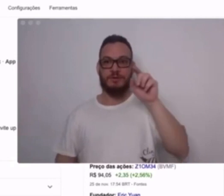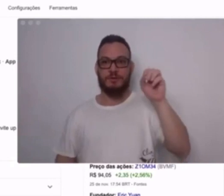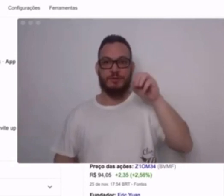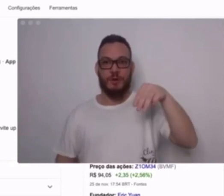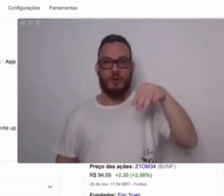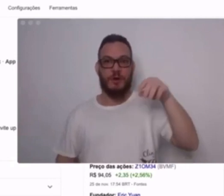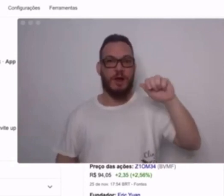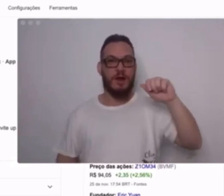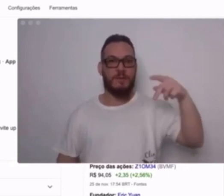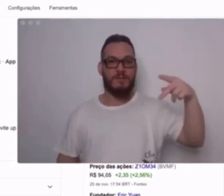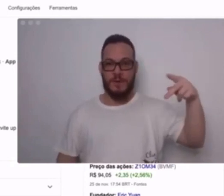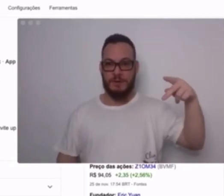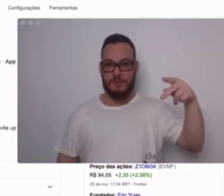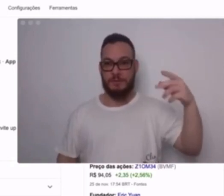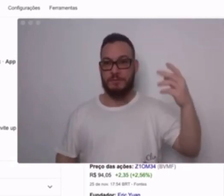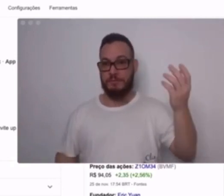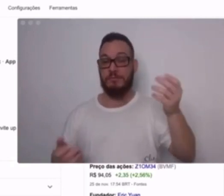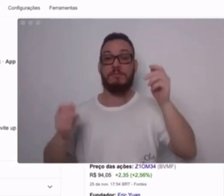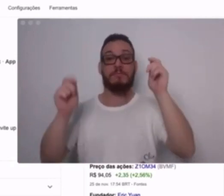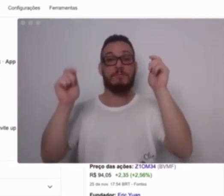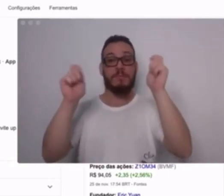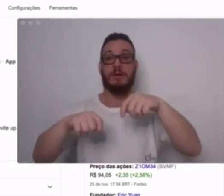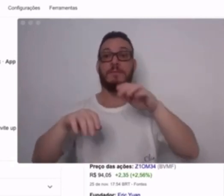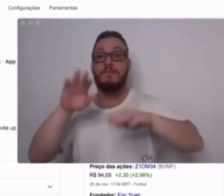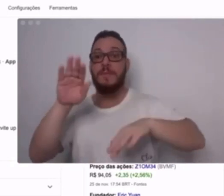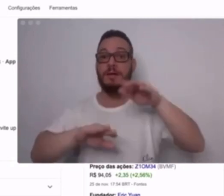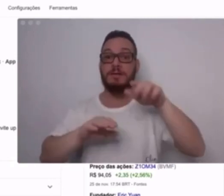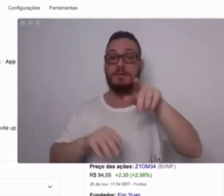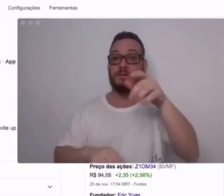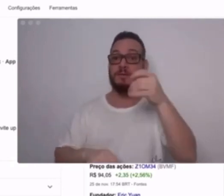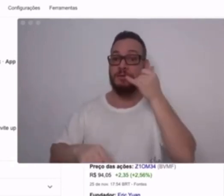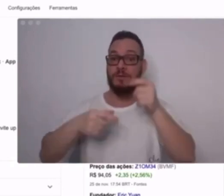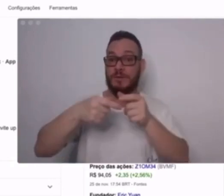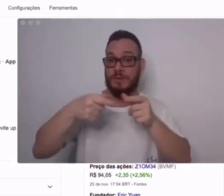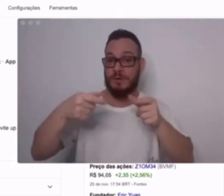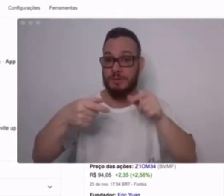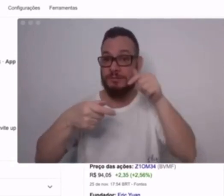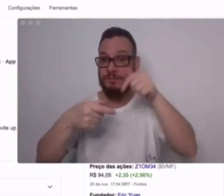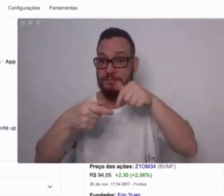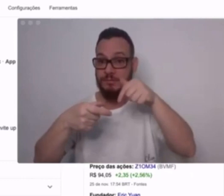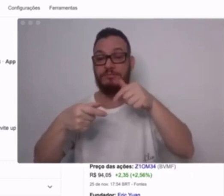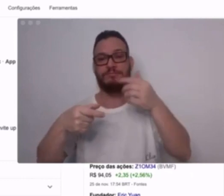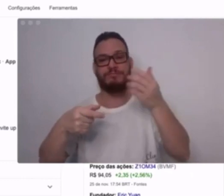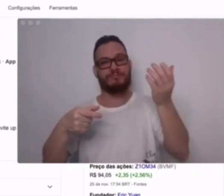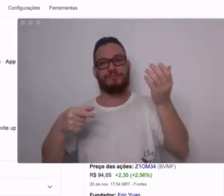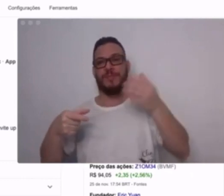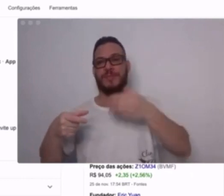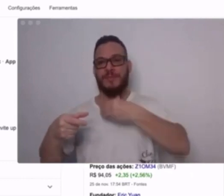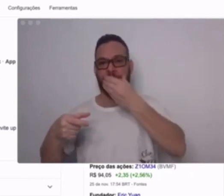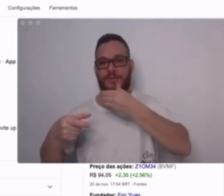Primeiro, vocês vão procurar no Google pelo termo Zoom, APP.